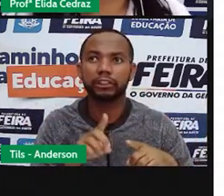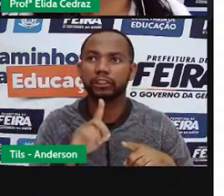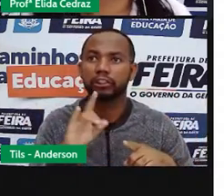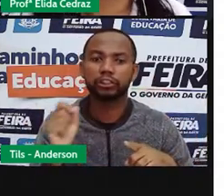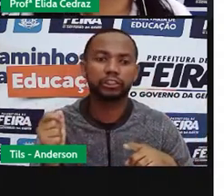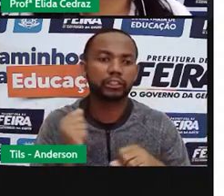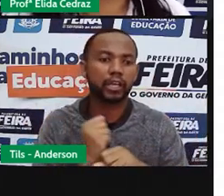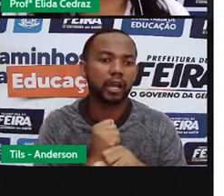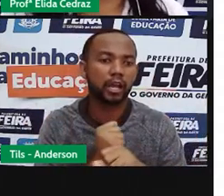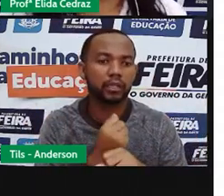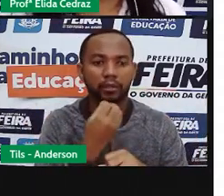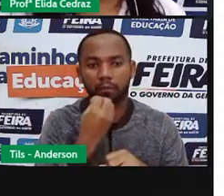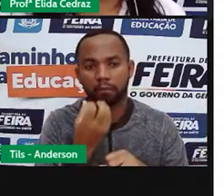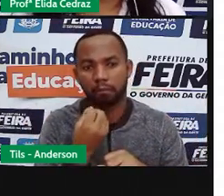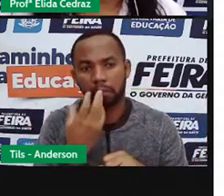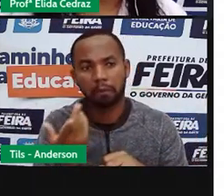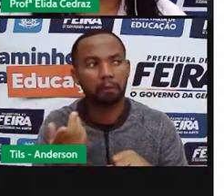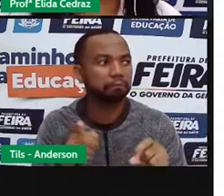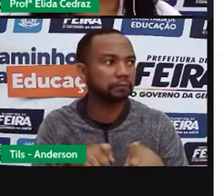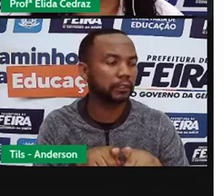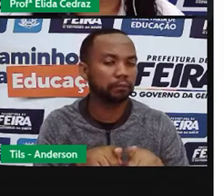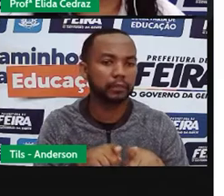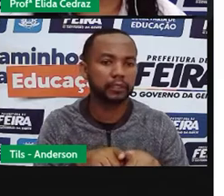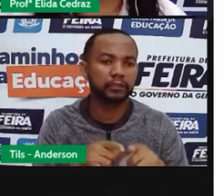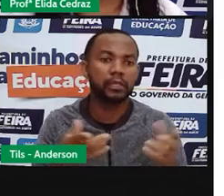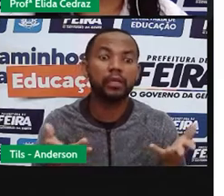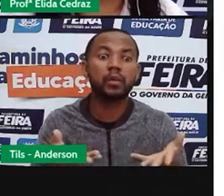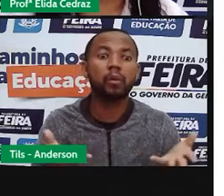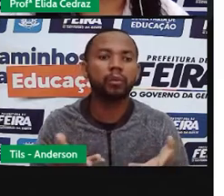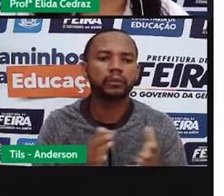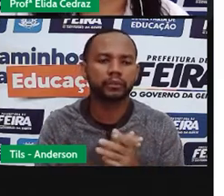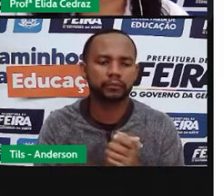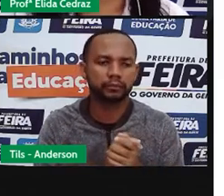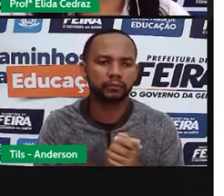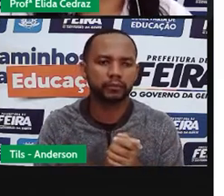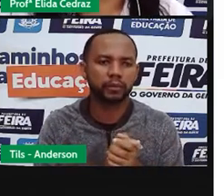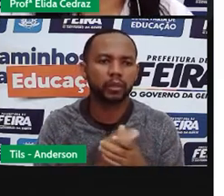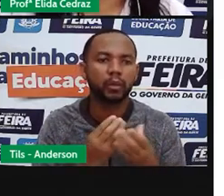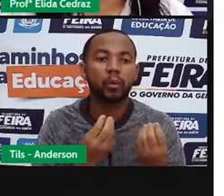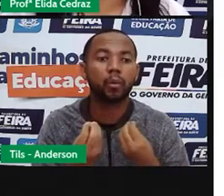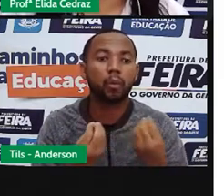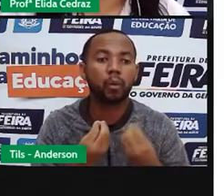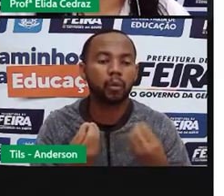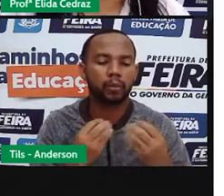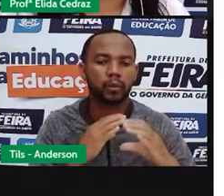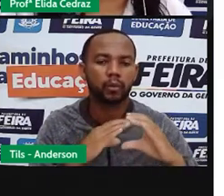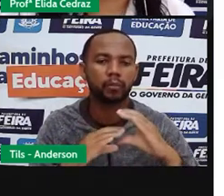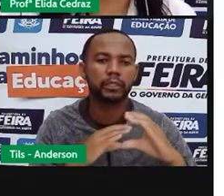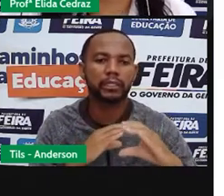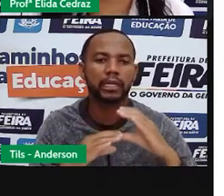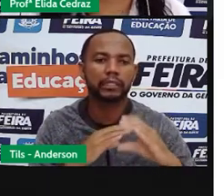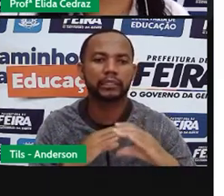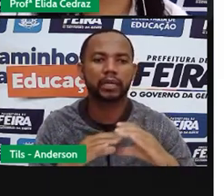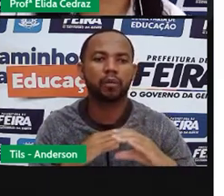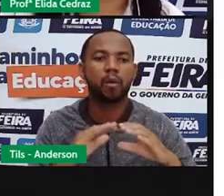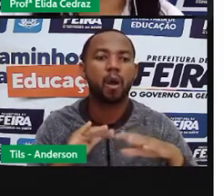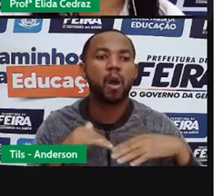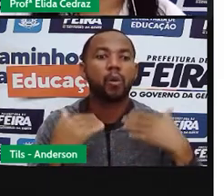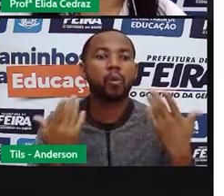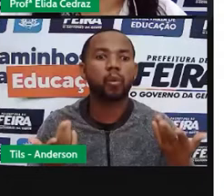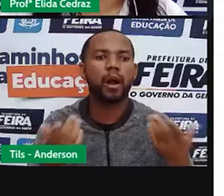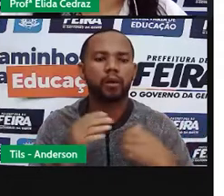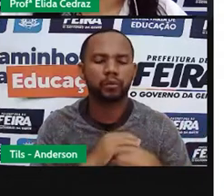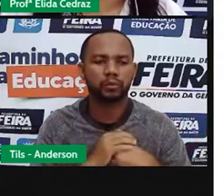ano, uma época boa para plantar. E hoje? Qual é o meio de comunicação? Quais são os